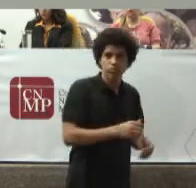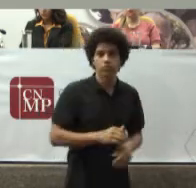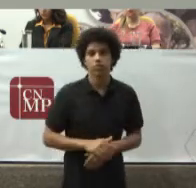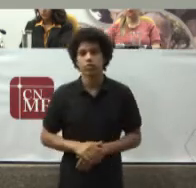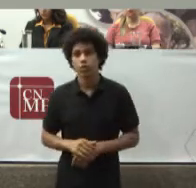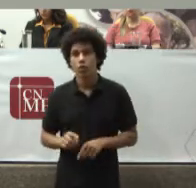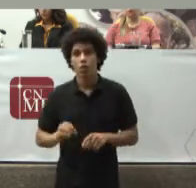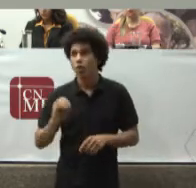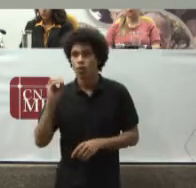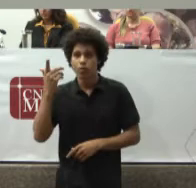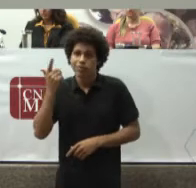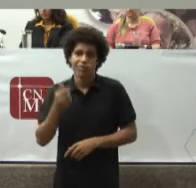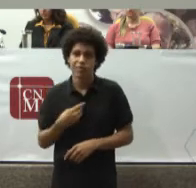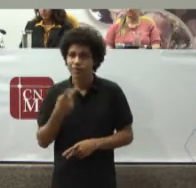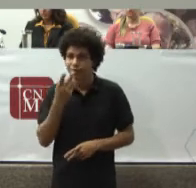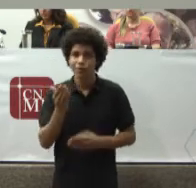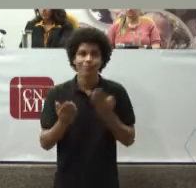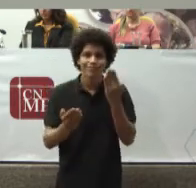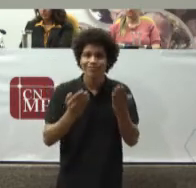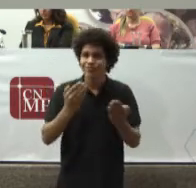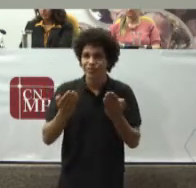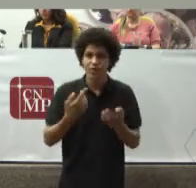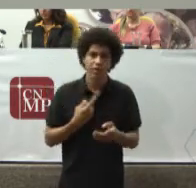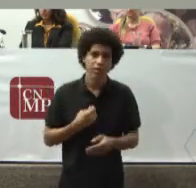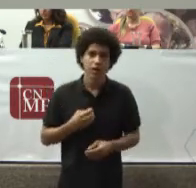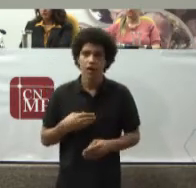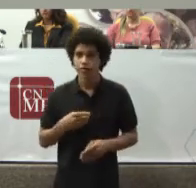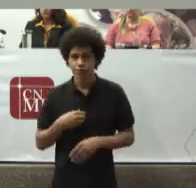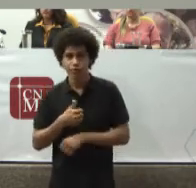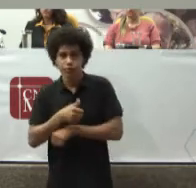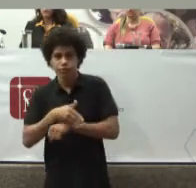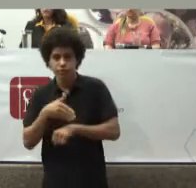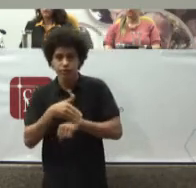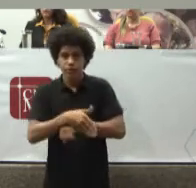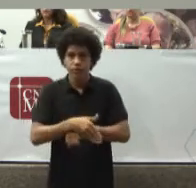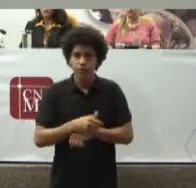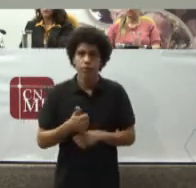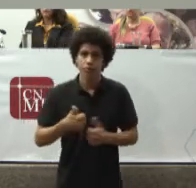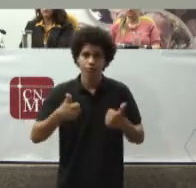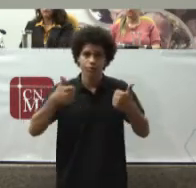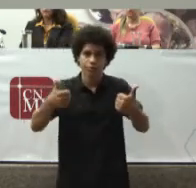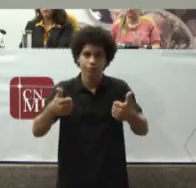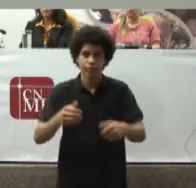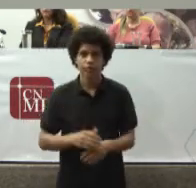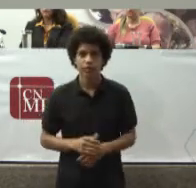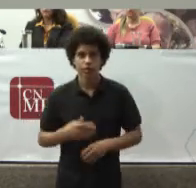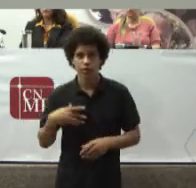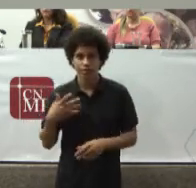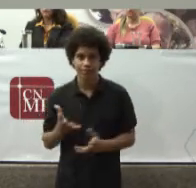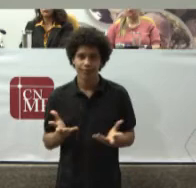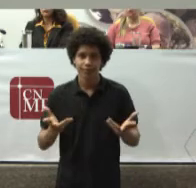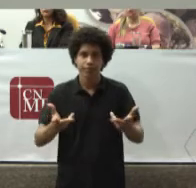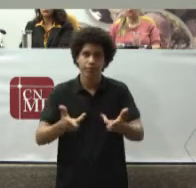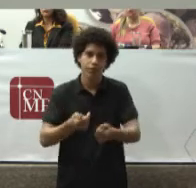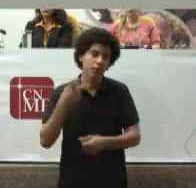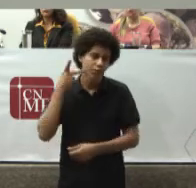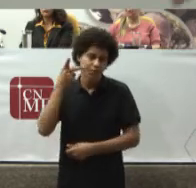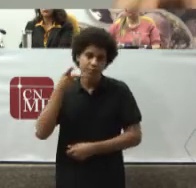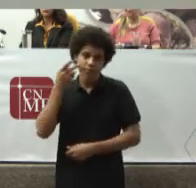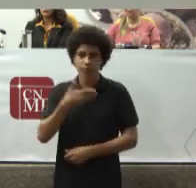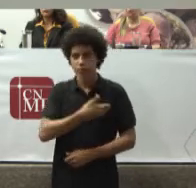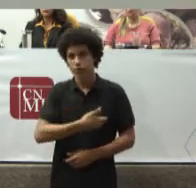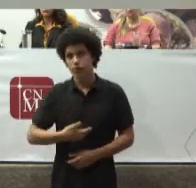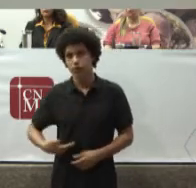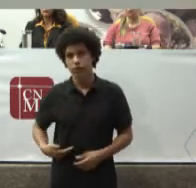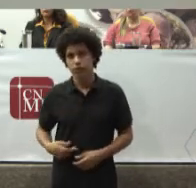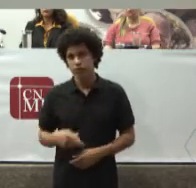invés De termos Um diálogo E uma Atitude Que promova A qualidade Da política pública Me parece Que